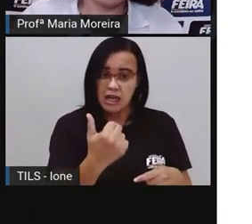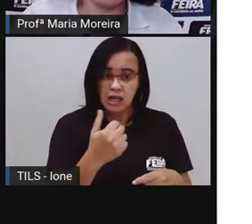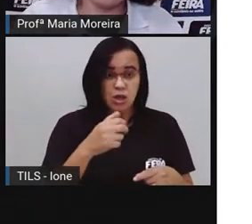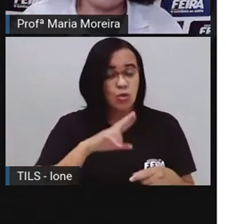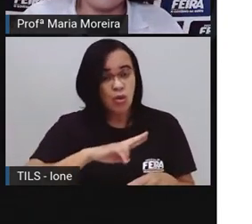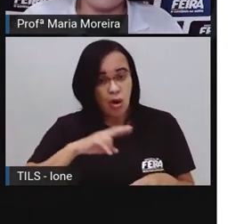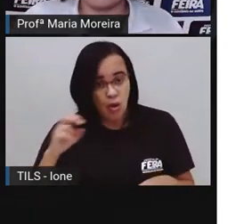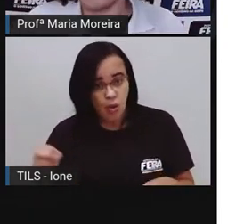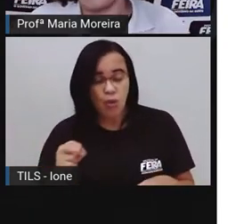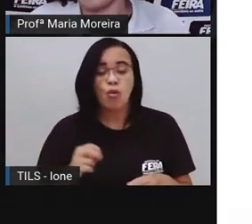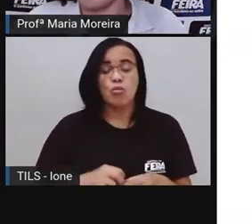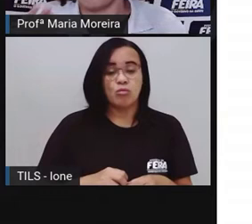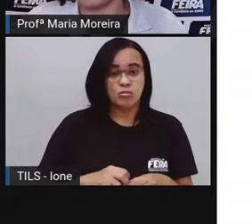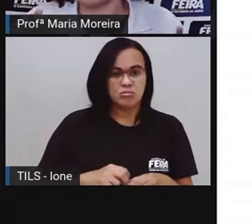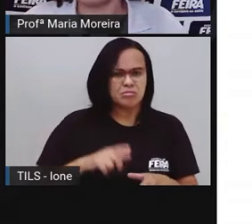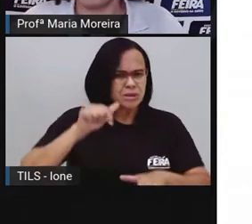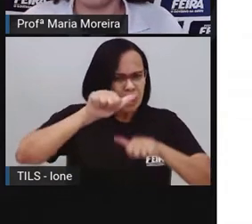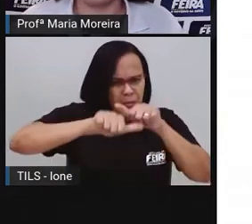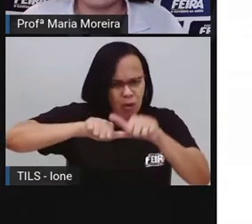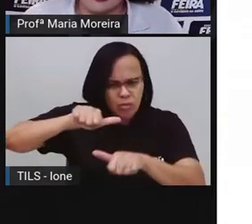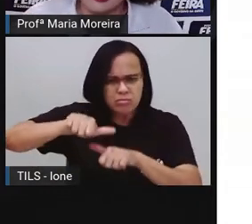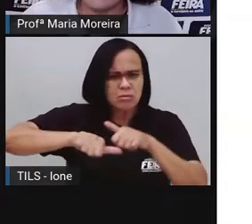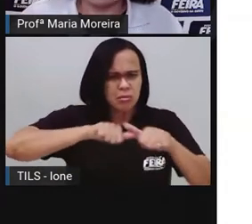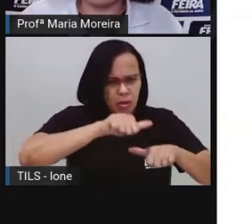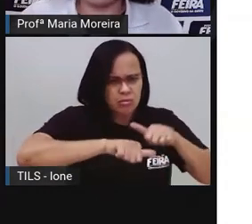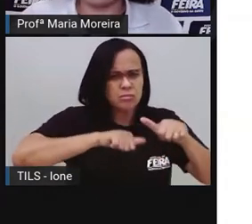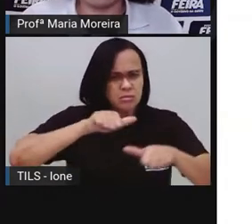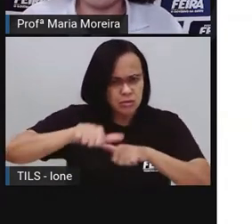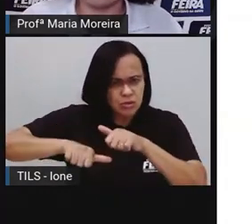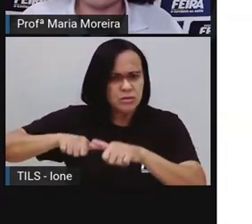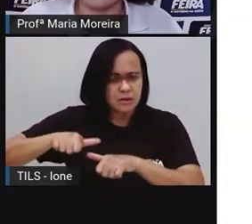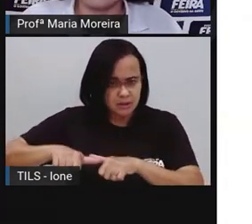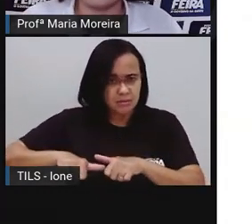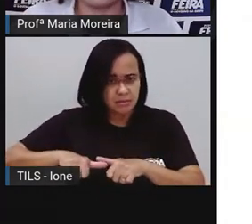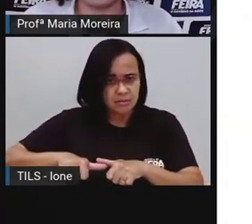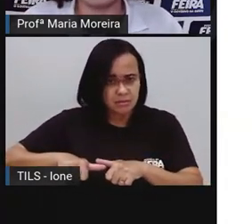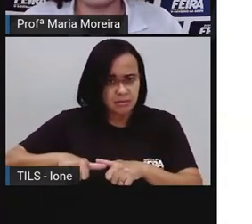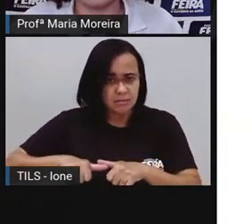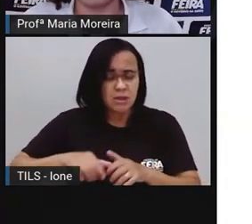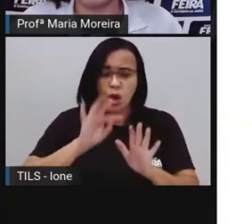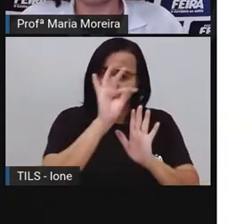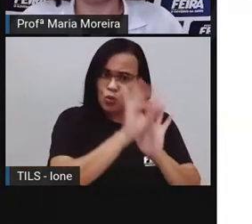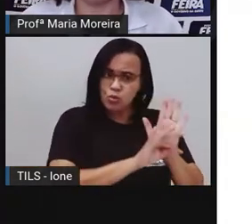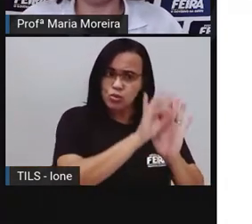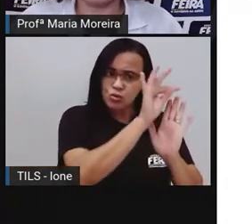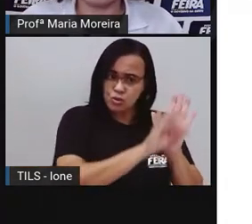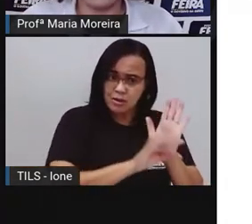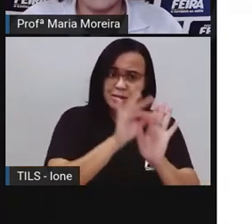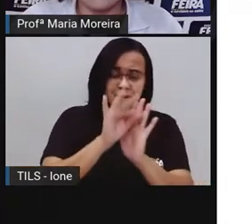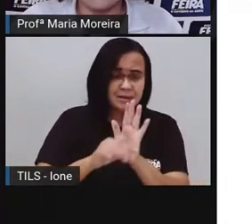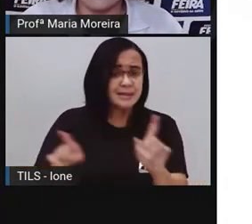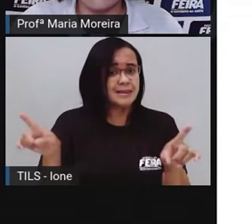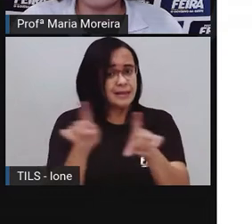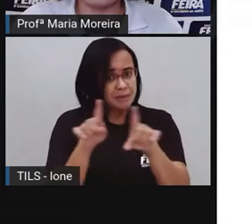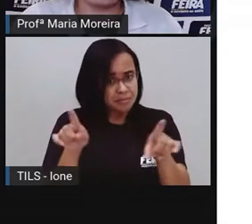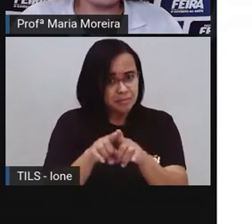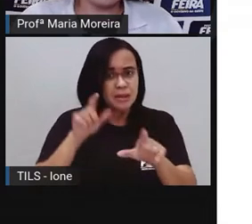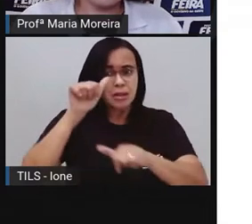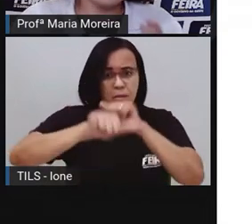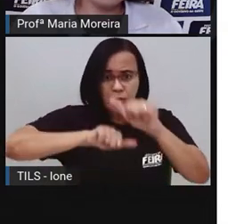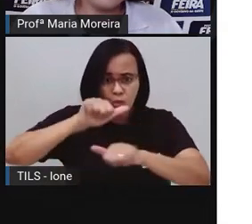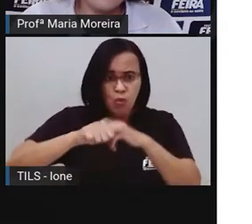Algumas tipologias textuais, algumas formas aí de a gente escrever alguns textos, elas também são modificadas, né?